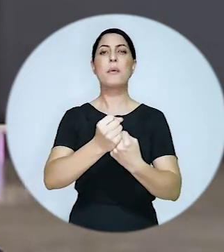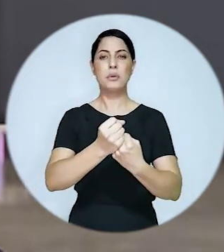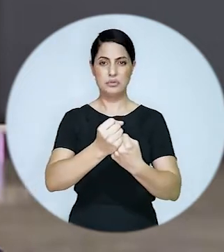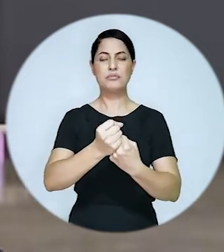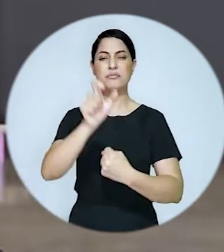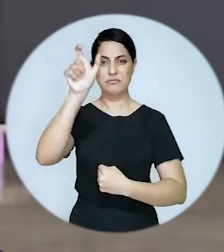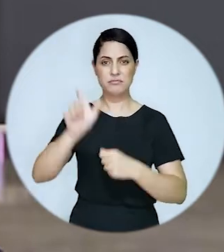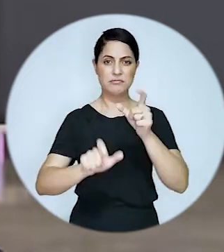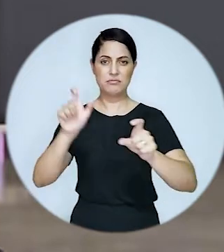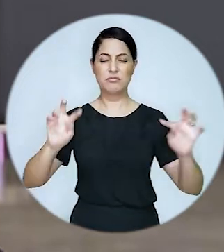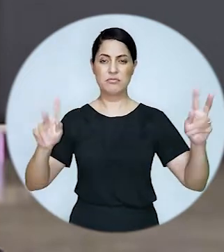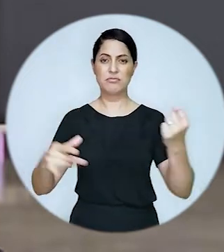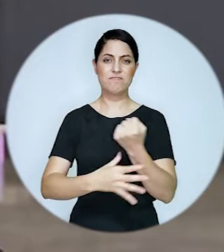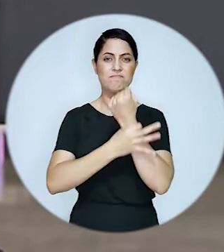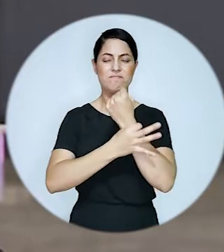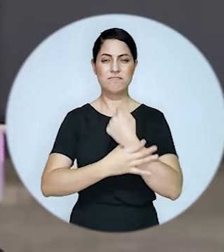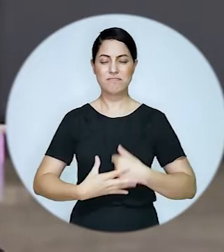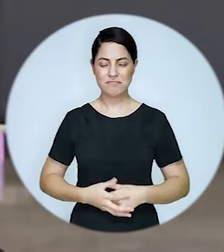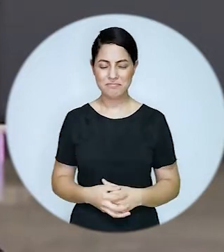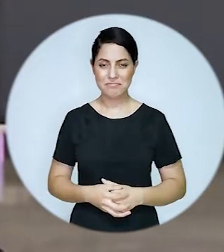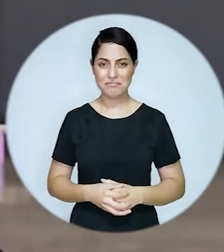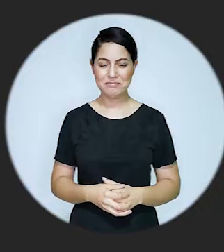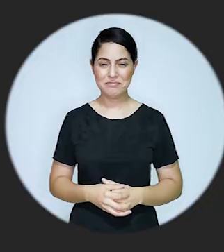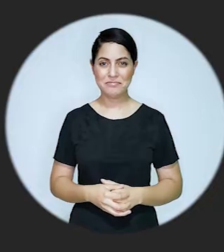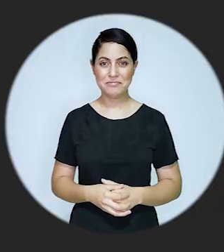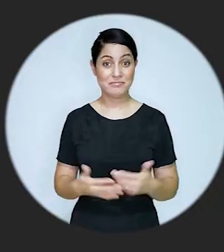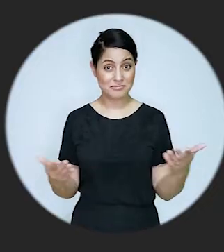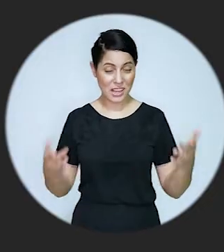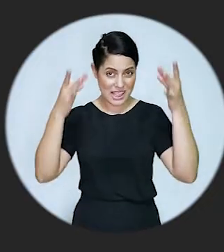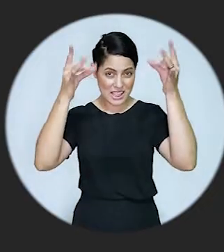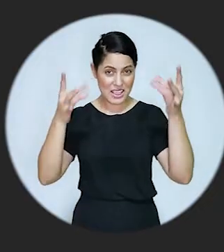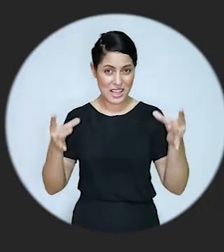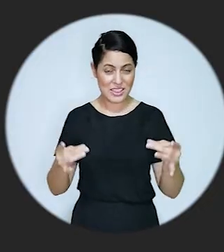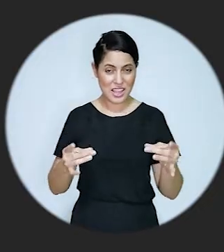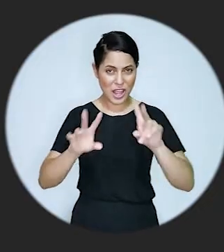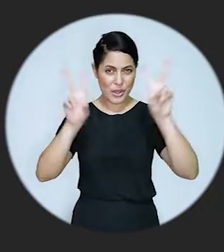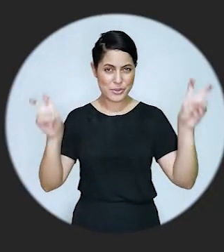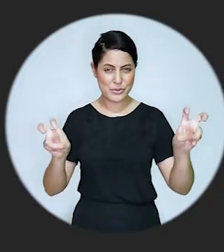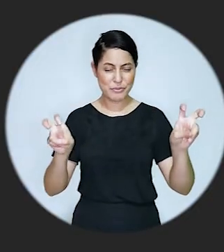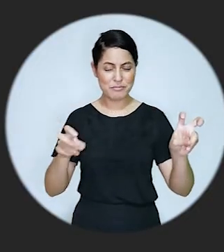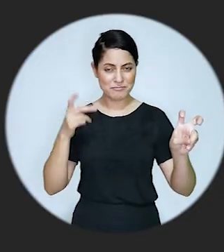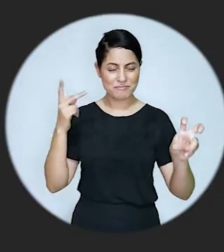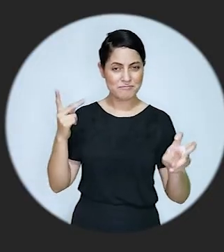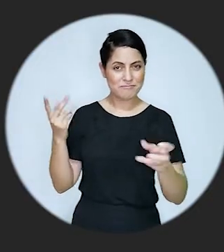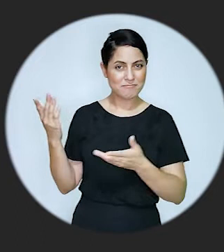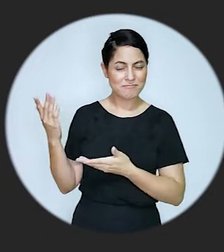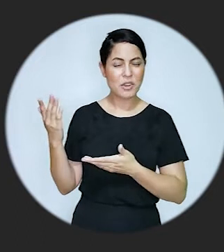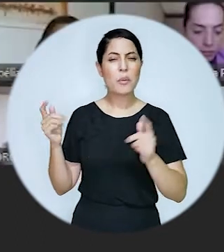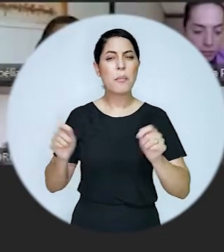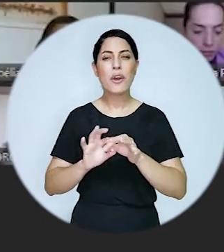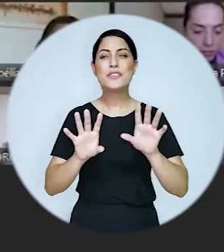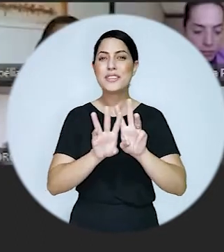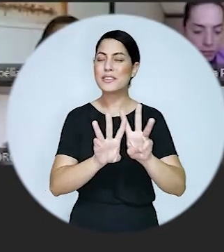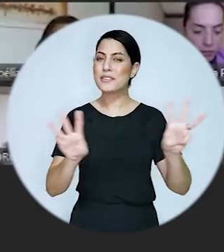de amparo e de garantia para todos nós. Os detalhes do Encontro Nacional das Comissões de Igualdade Racial da OAB